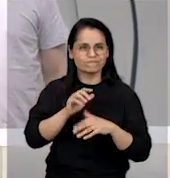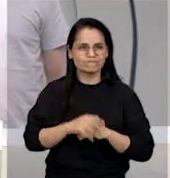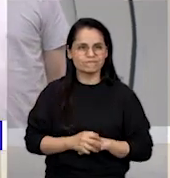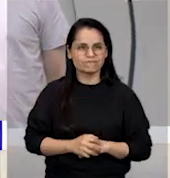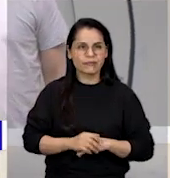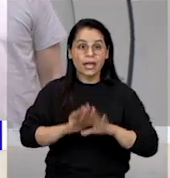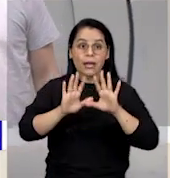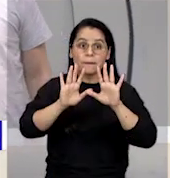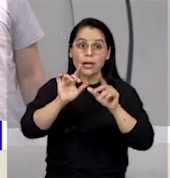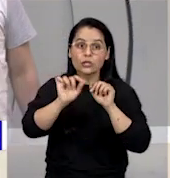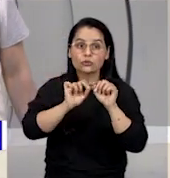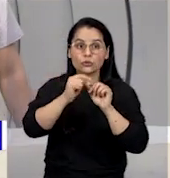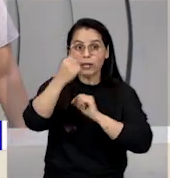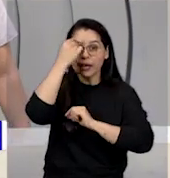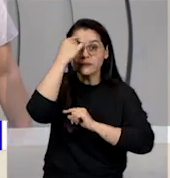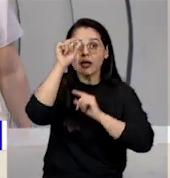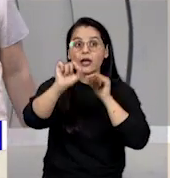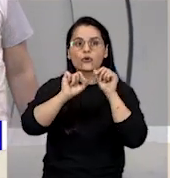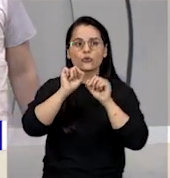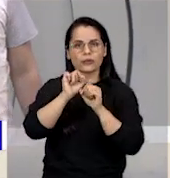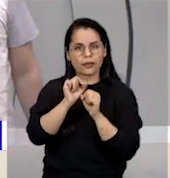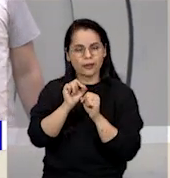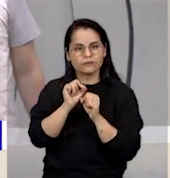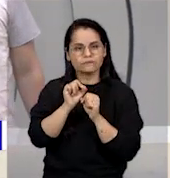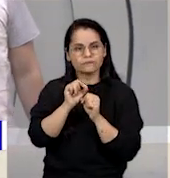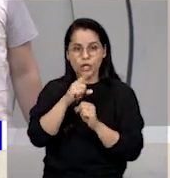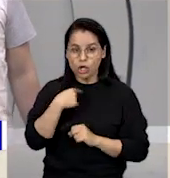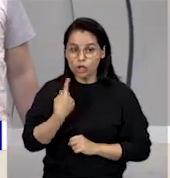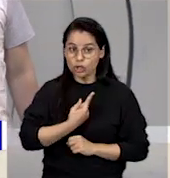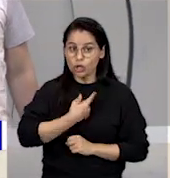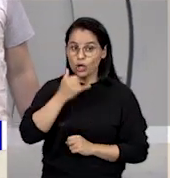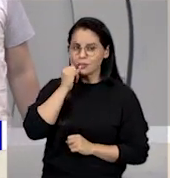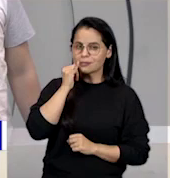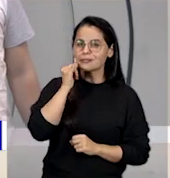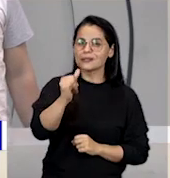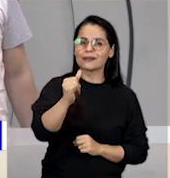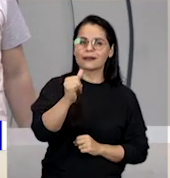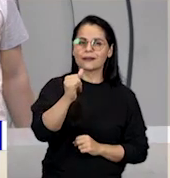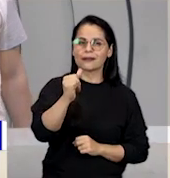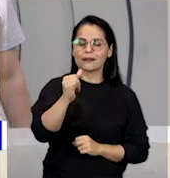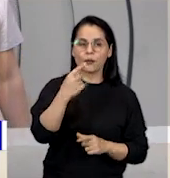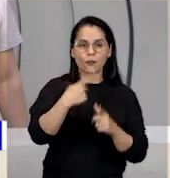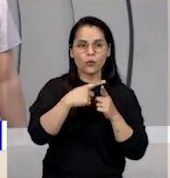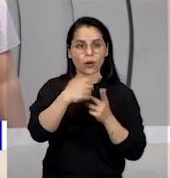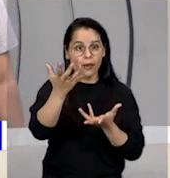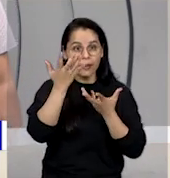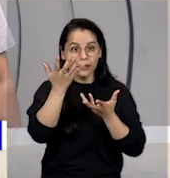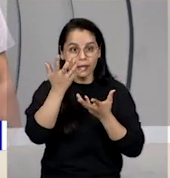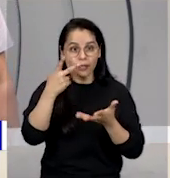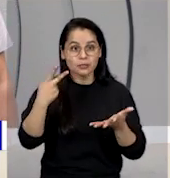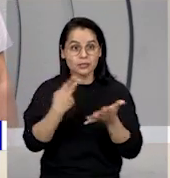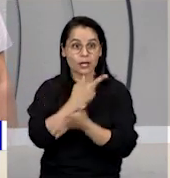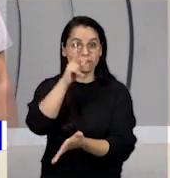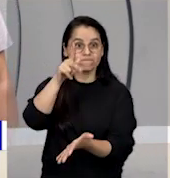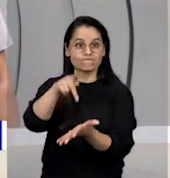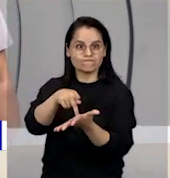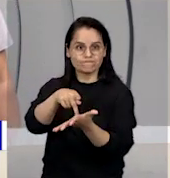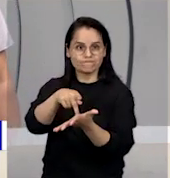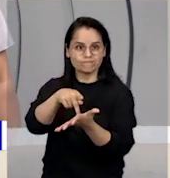Mas a ideia é justamente essa. Nós declaramos porque nós queremos que aconteça.